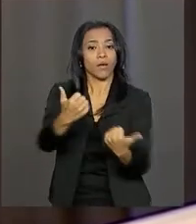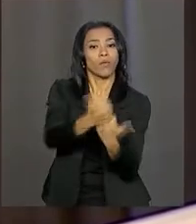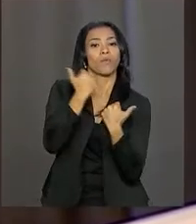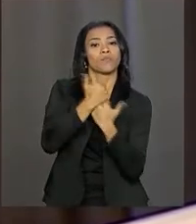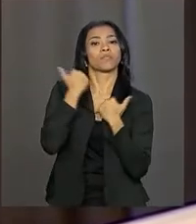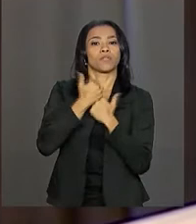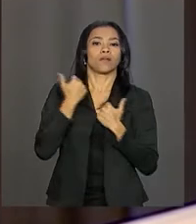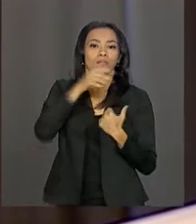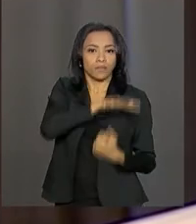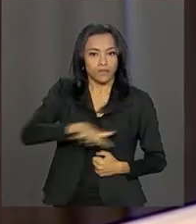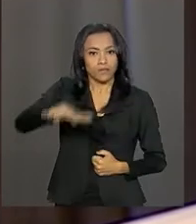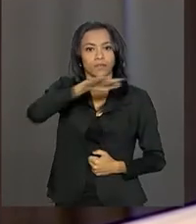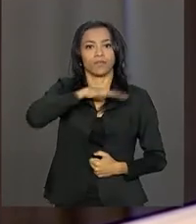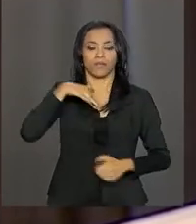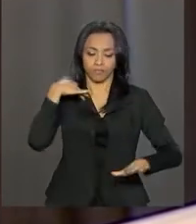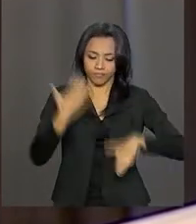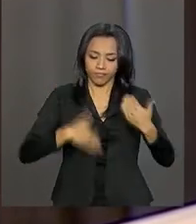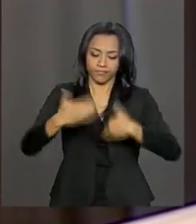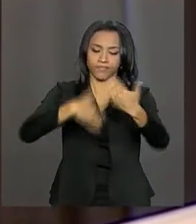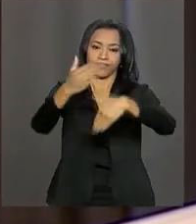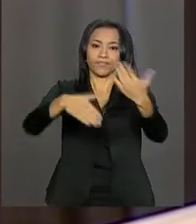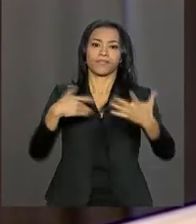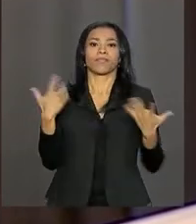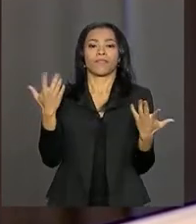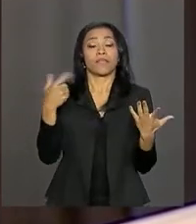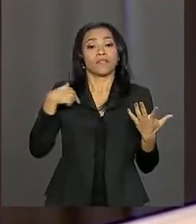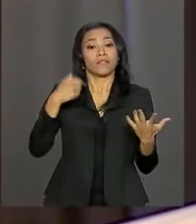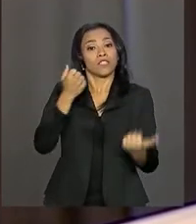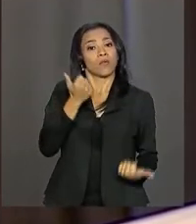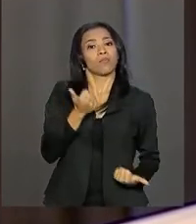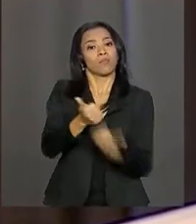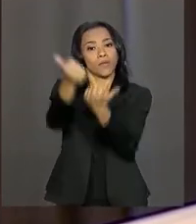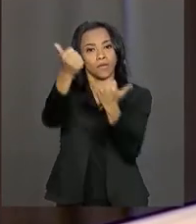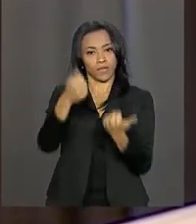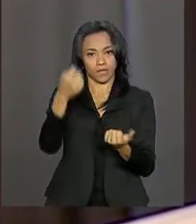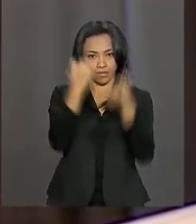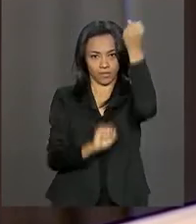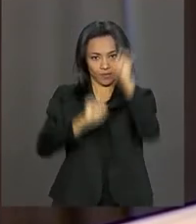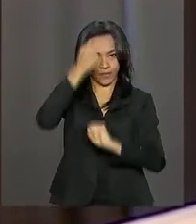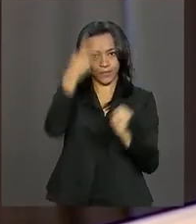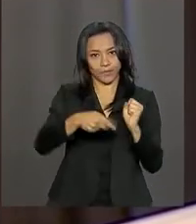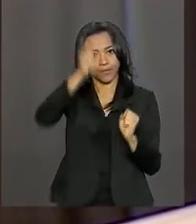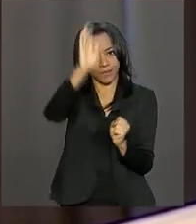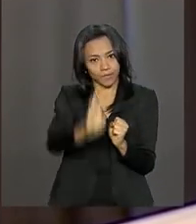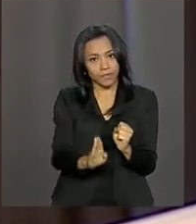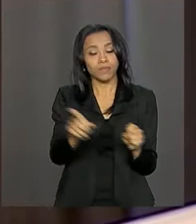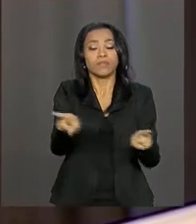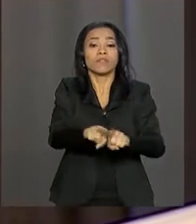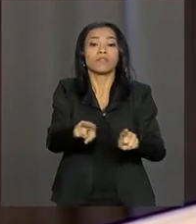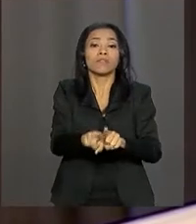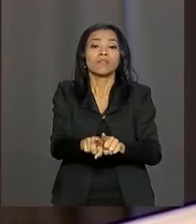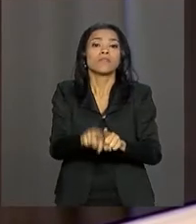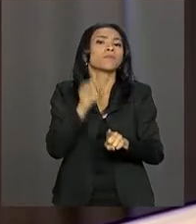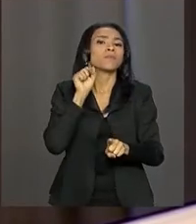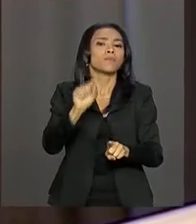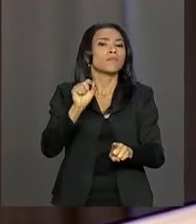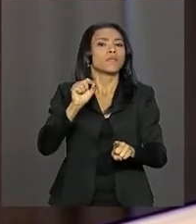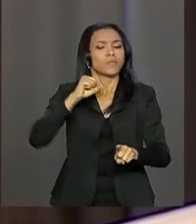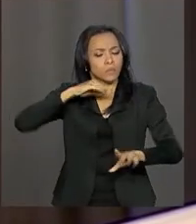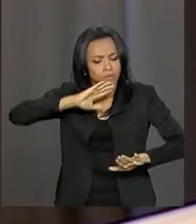posicionamentos com foco na defesa da indústria nacional e no desenvolvimento da